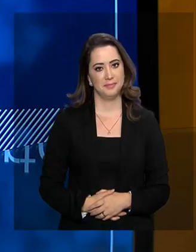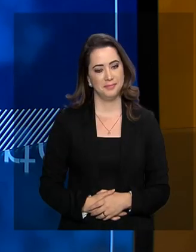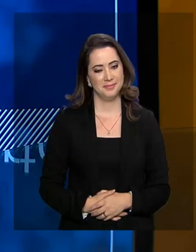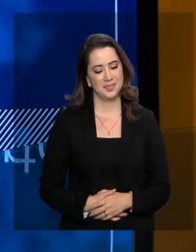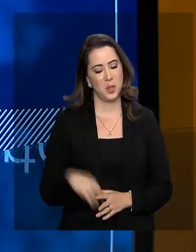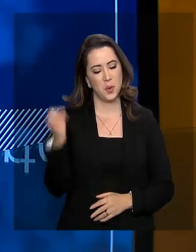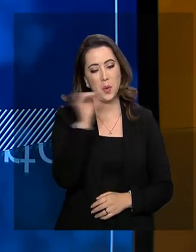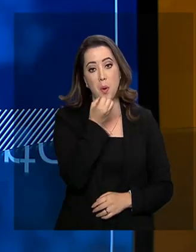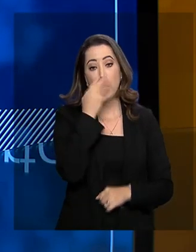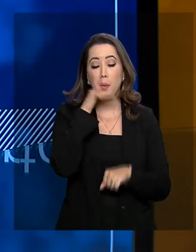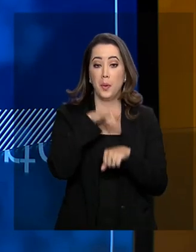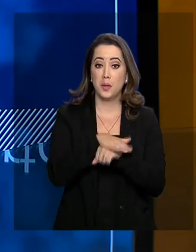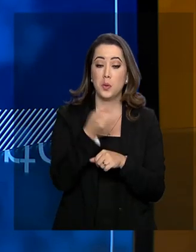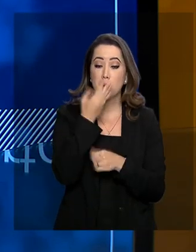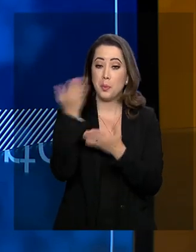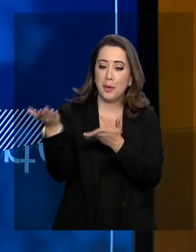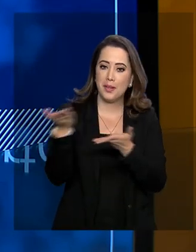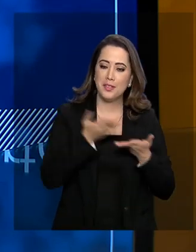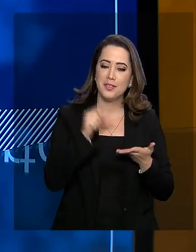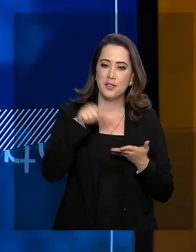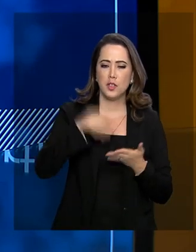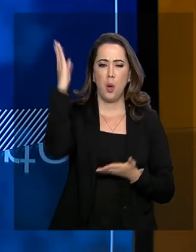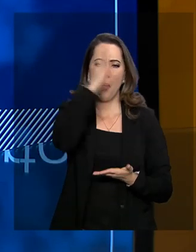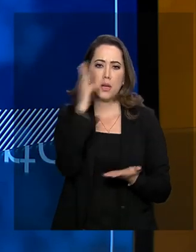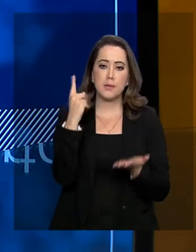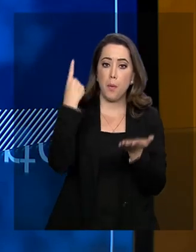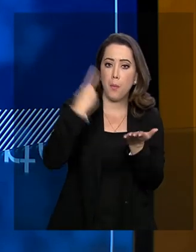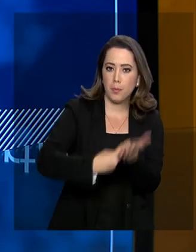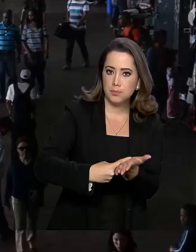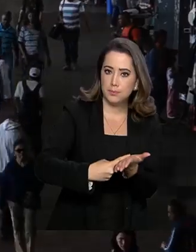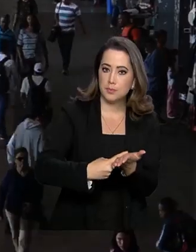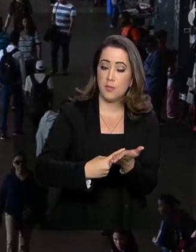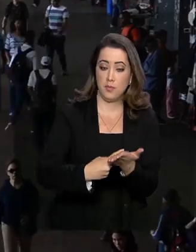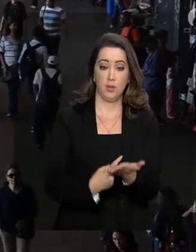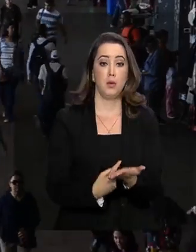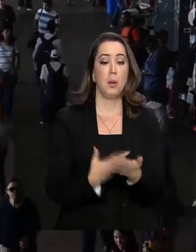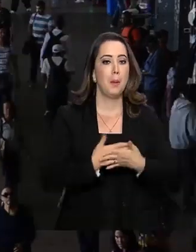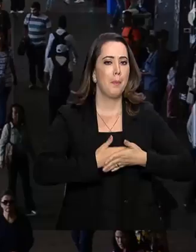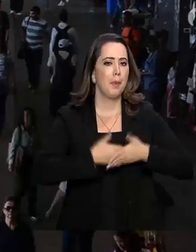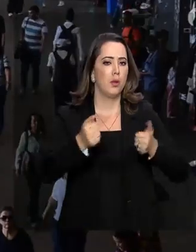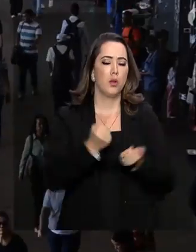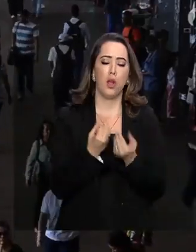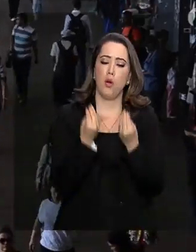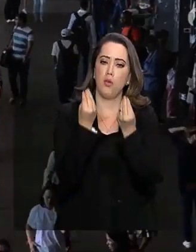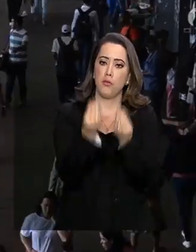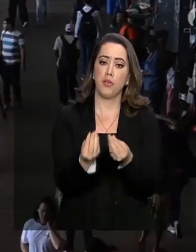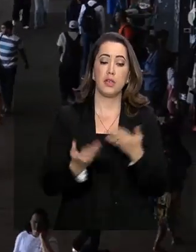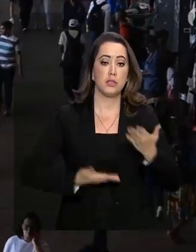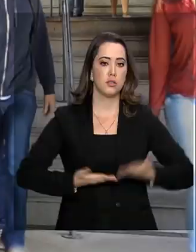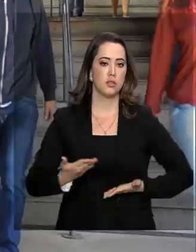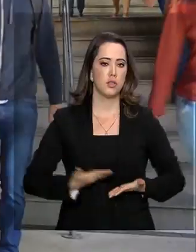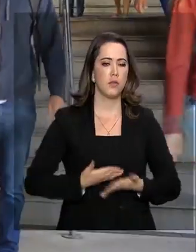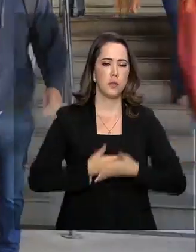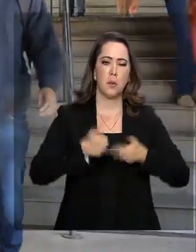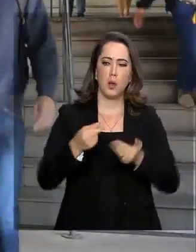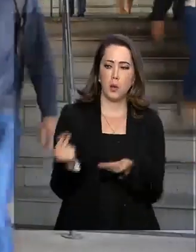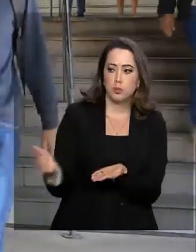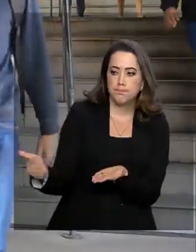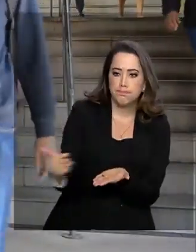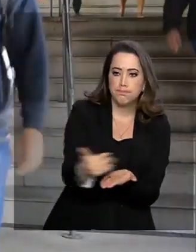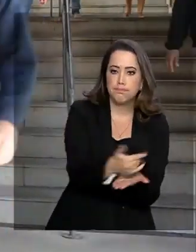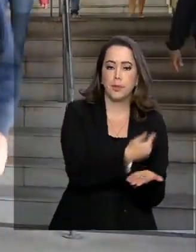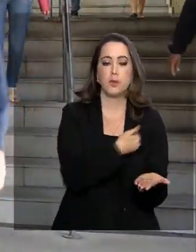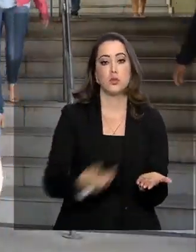Olá, boa noite e seja bem-vindo ao Brasil em Pauta. Melhorar a oferta de serviços, elevar a arrecadação do